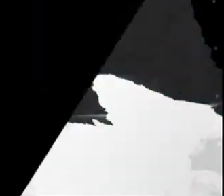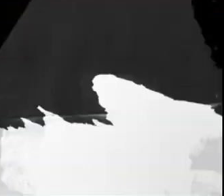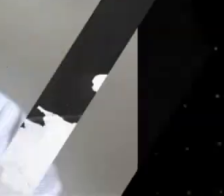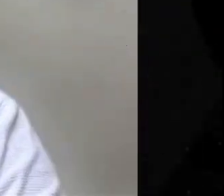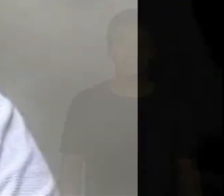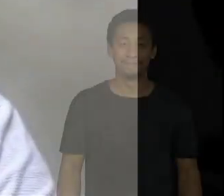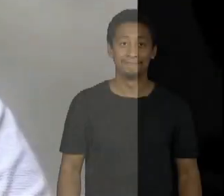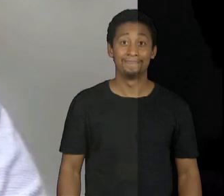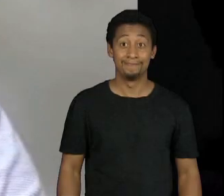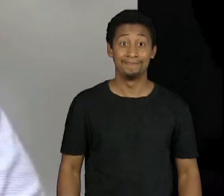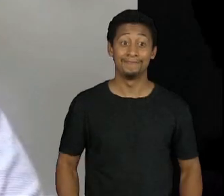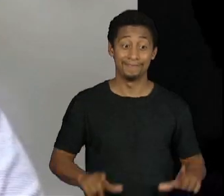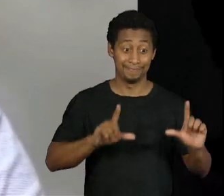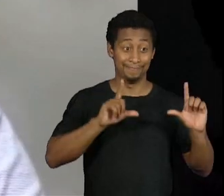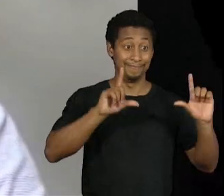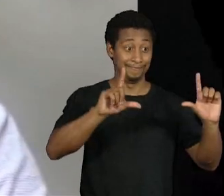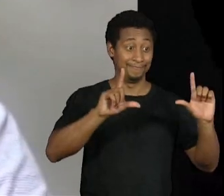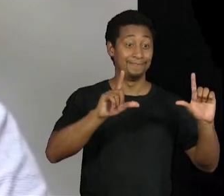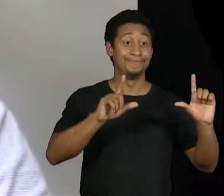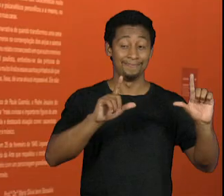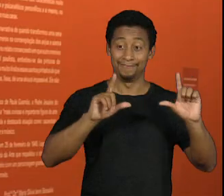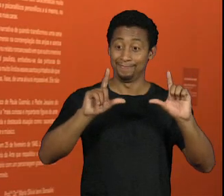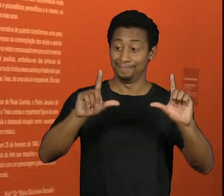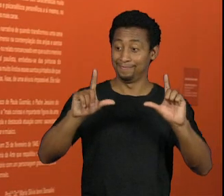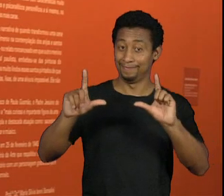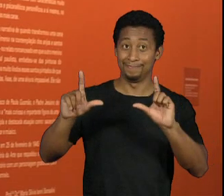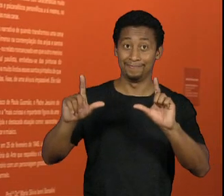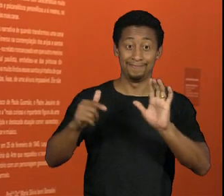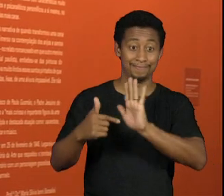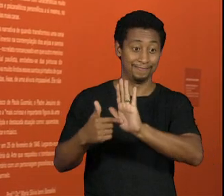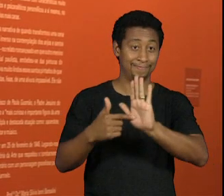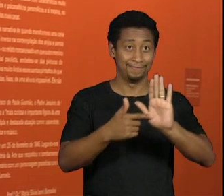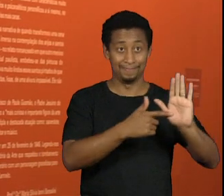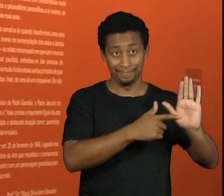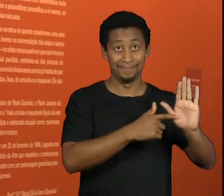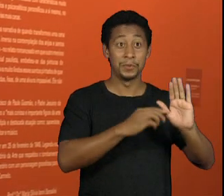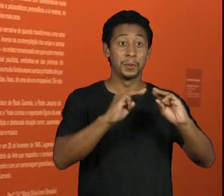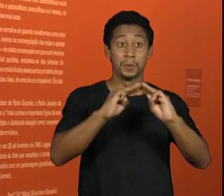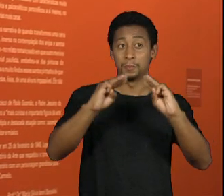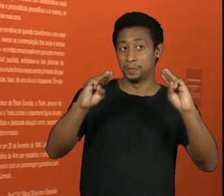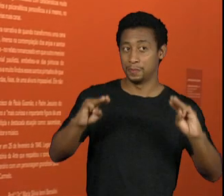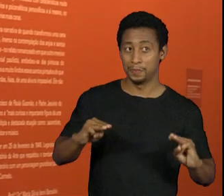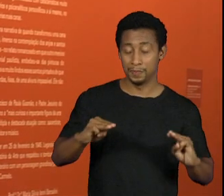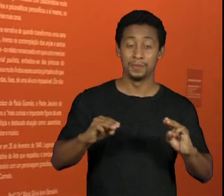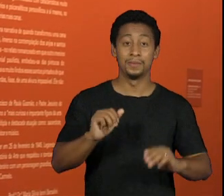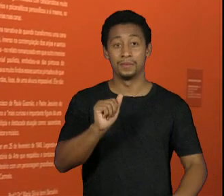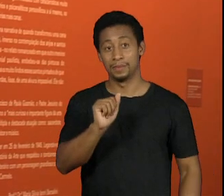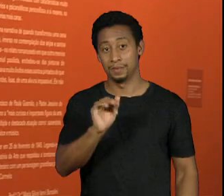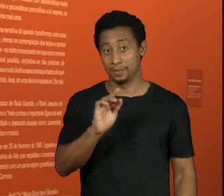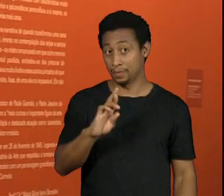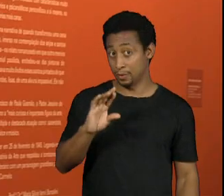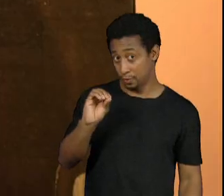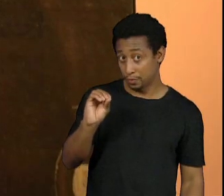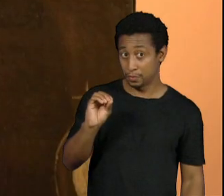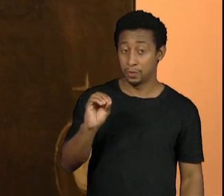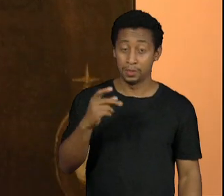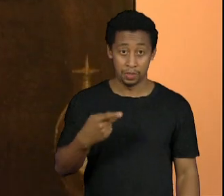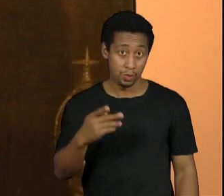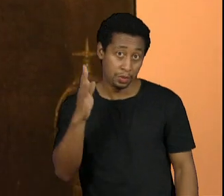A exposição do Museu Afro Brasil Padre Jesuíno aos Olhos de Mário de Andrade Ela é um reflexo de uma